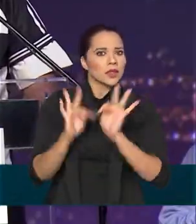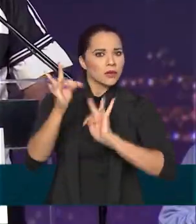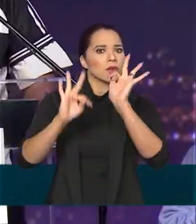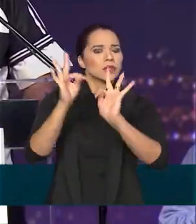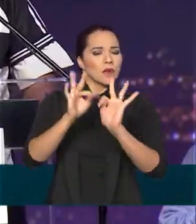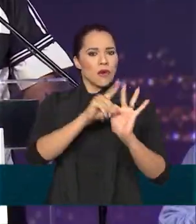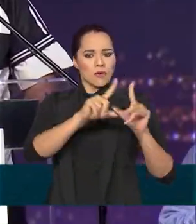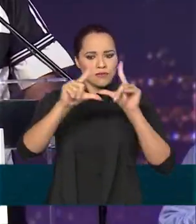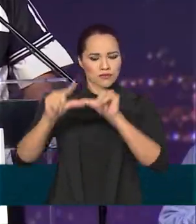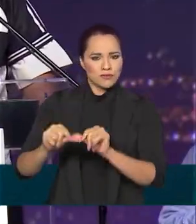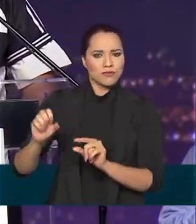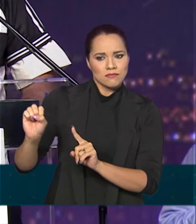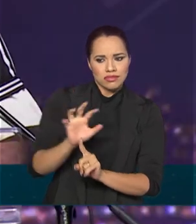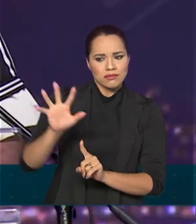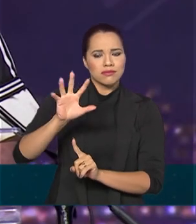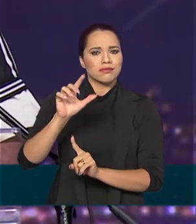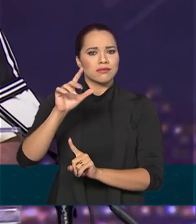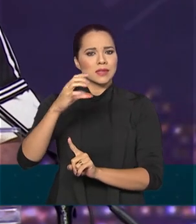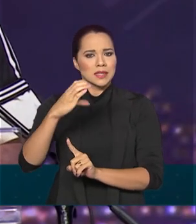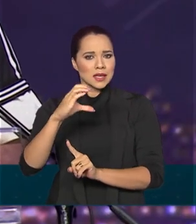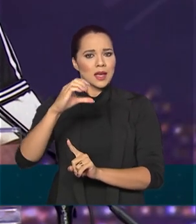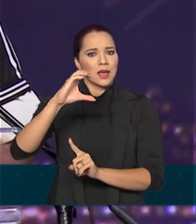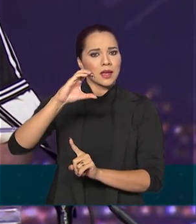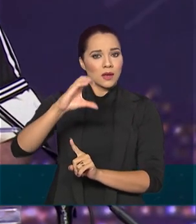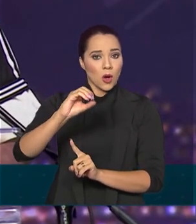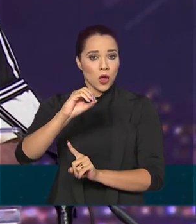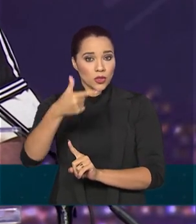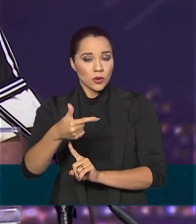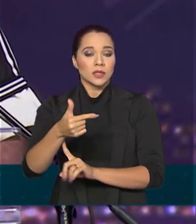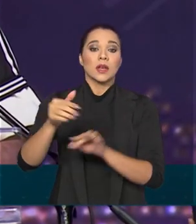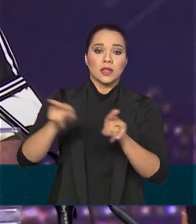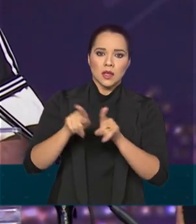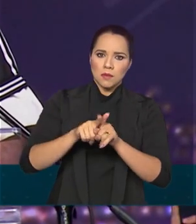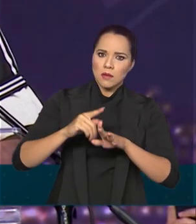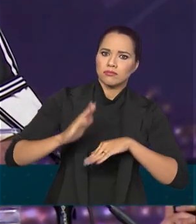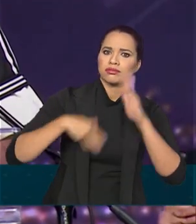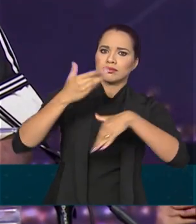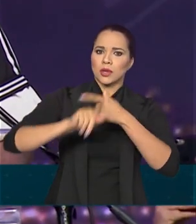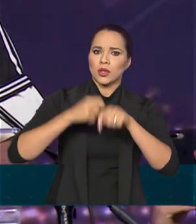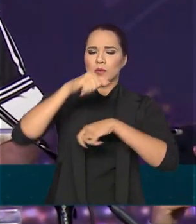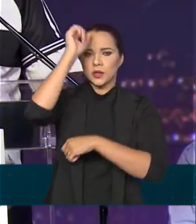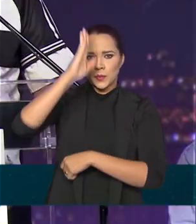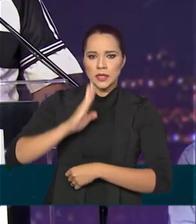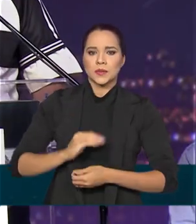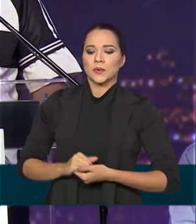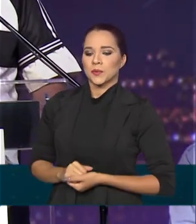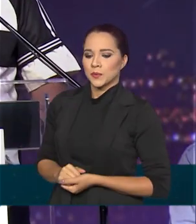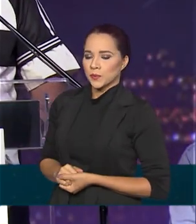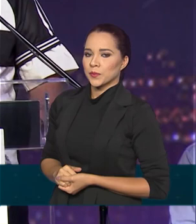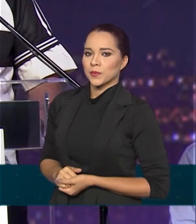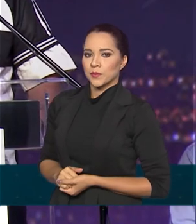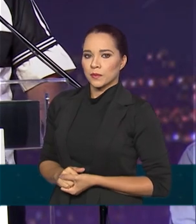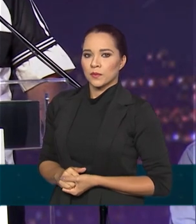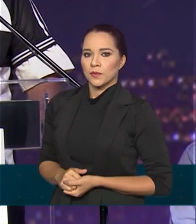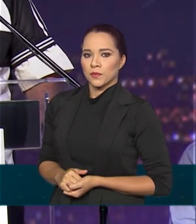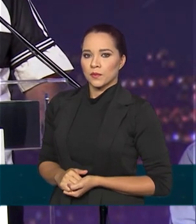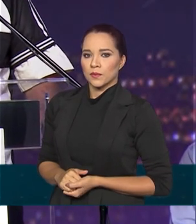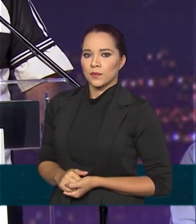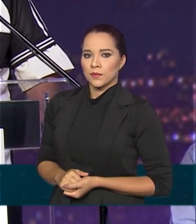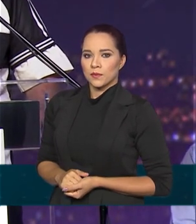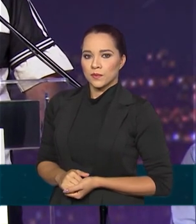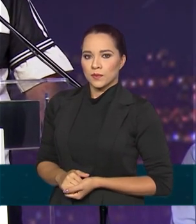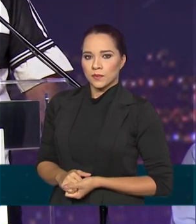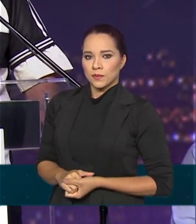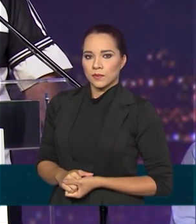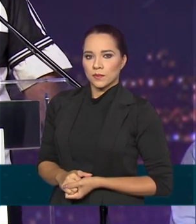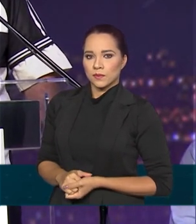vai reduzir a emissão de gás carbono e, ao mesmo tempo, alavancar a economia brasileira. Nós temos o que os outros não têm.